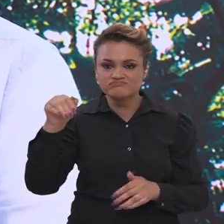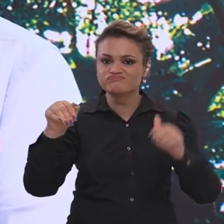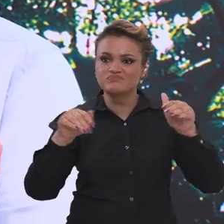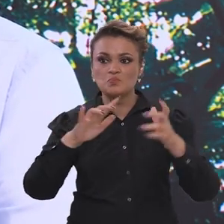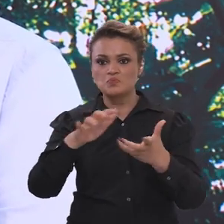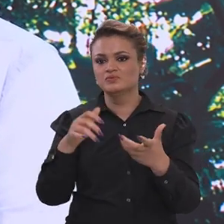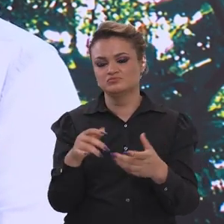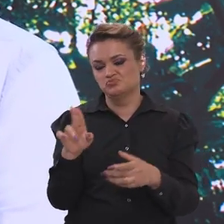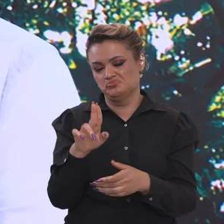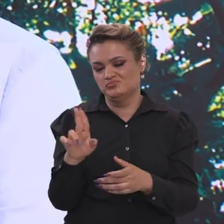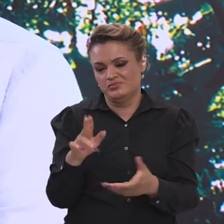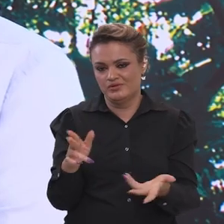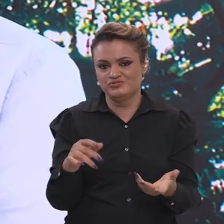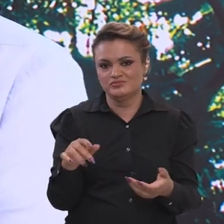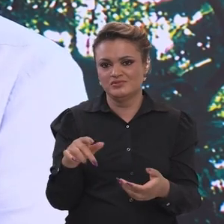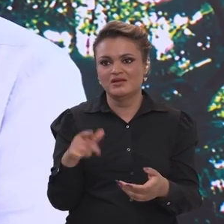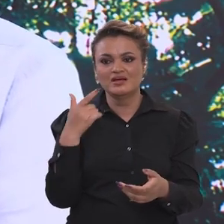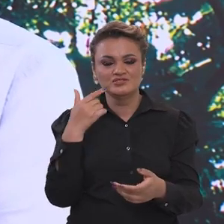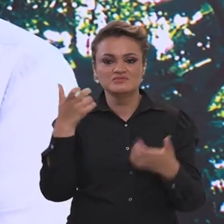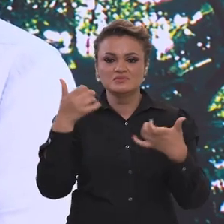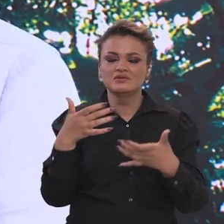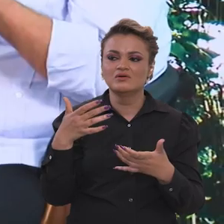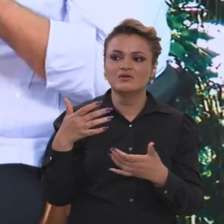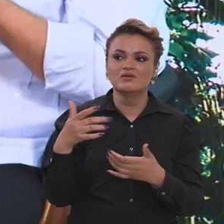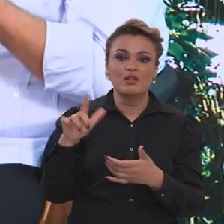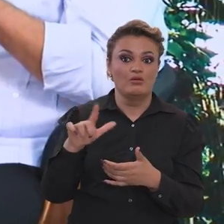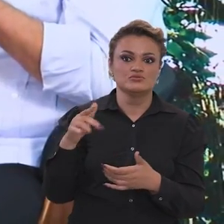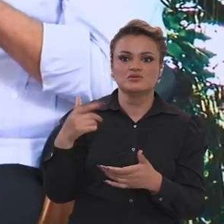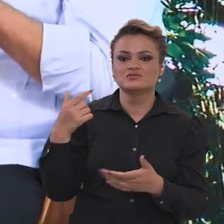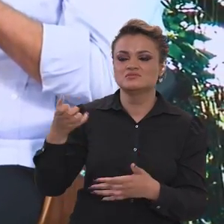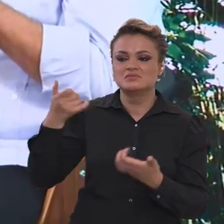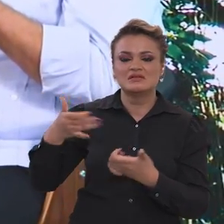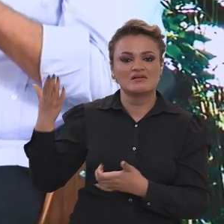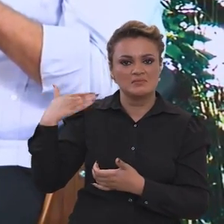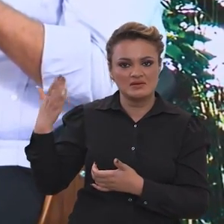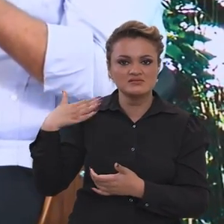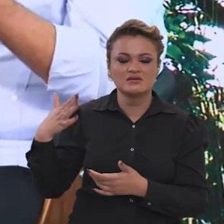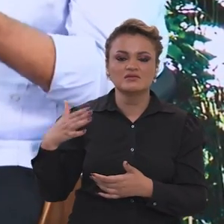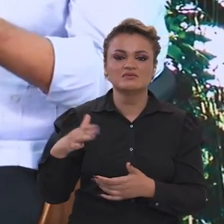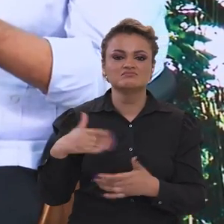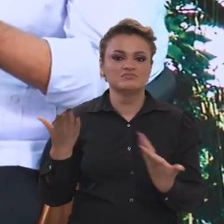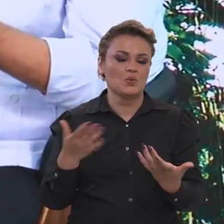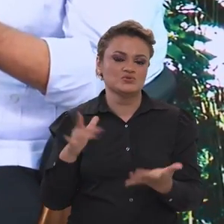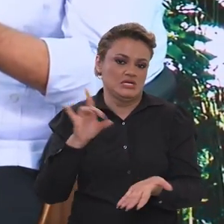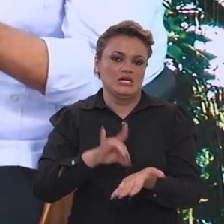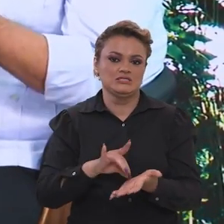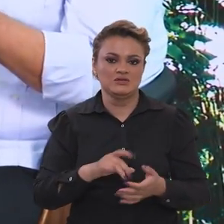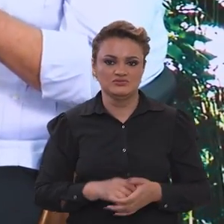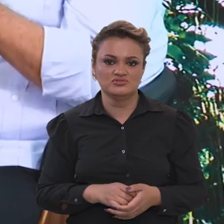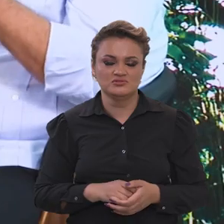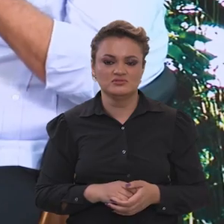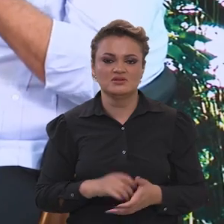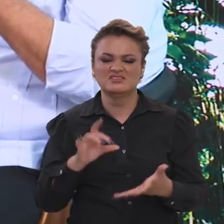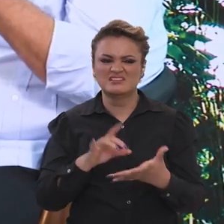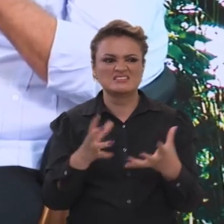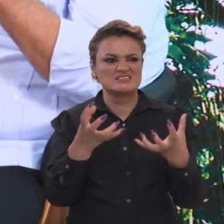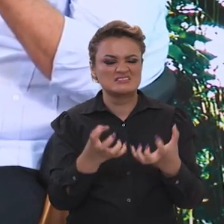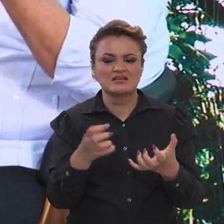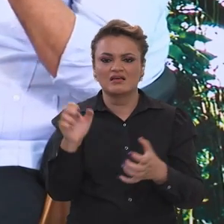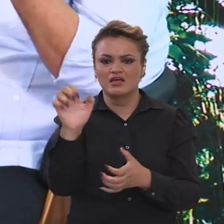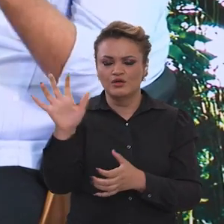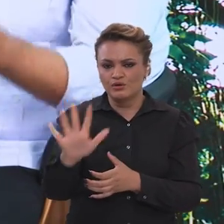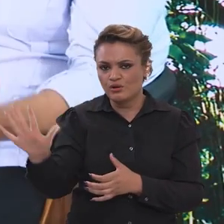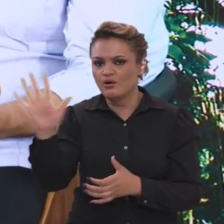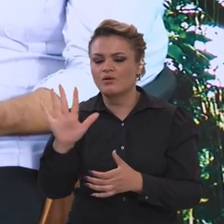inteiro pelas razões óbvias. Aquilo que nós já falávamos há alguns anos atrás virou realidade. as secas